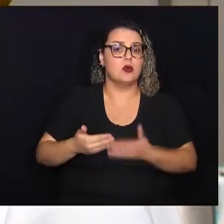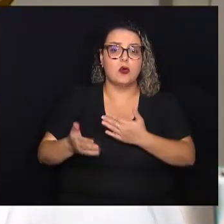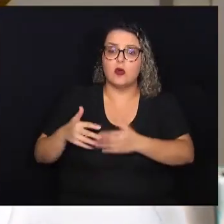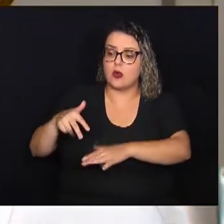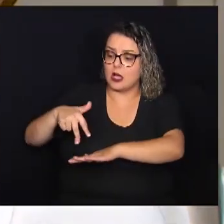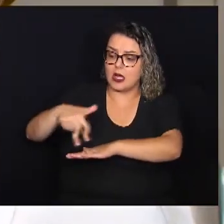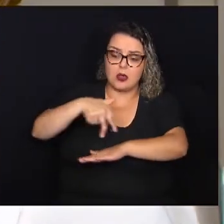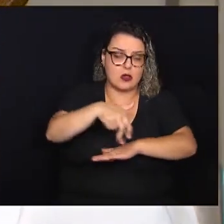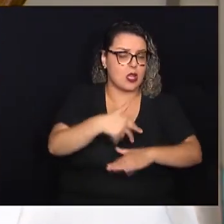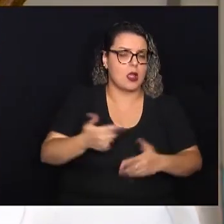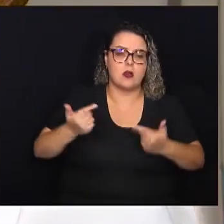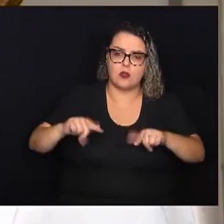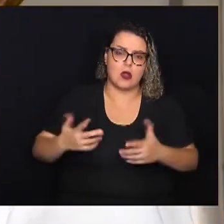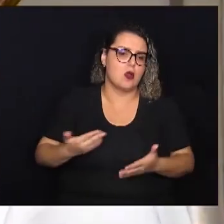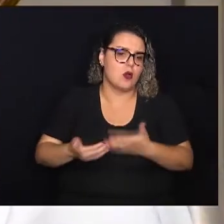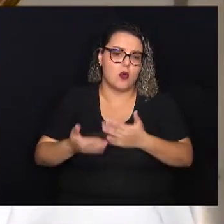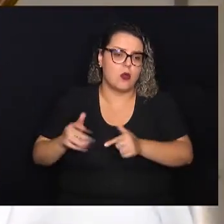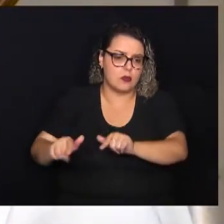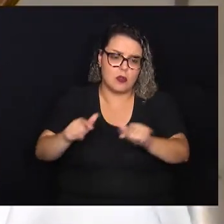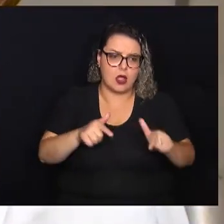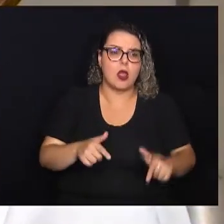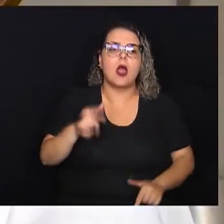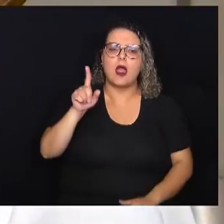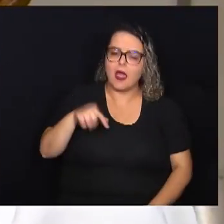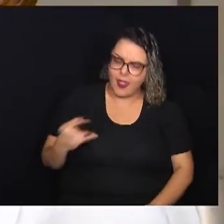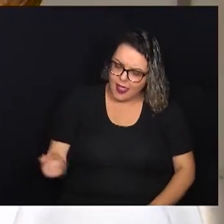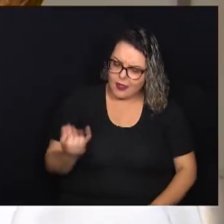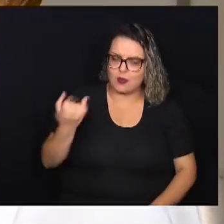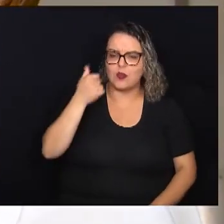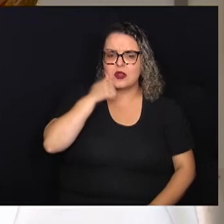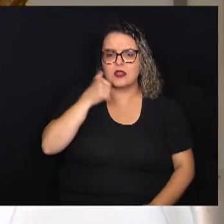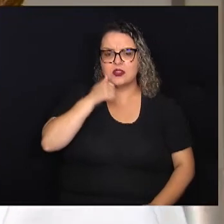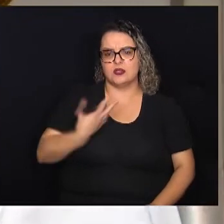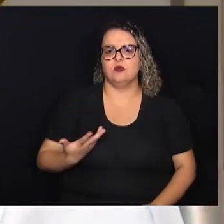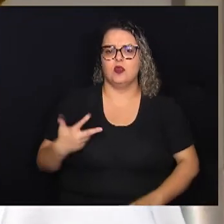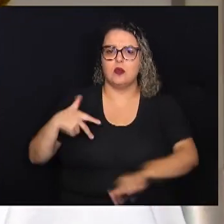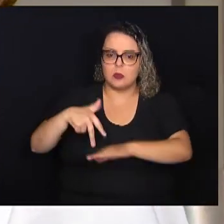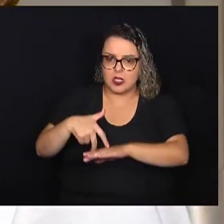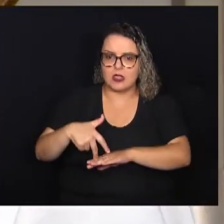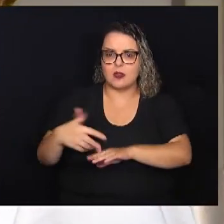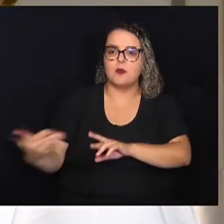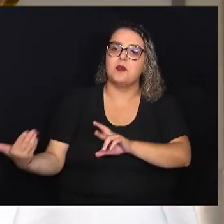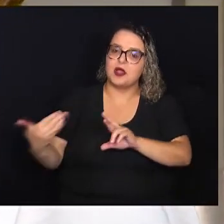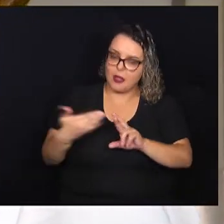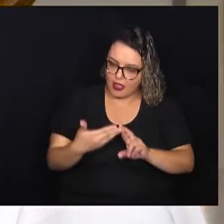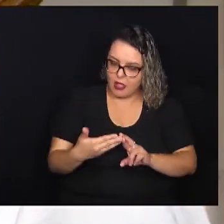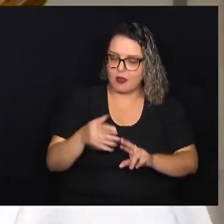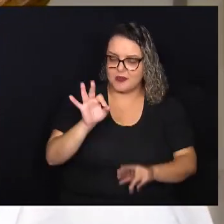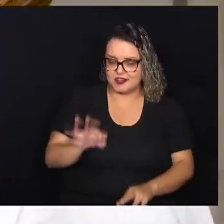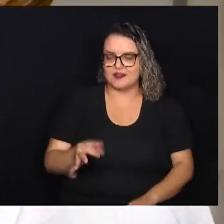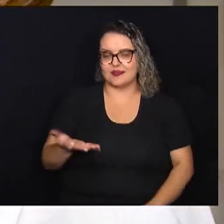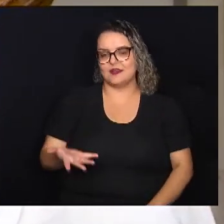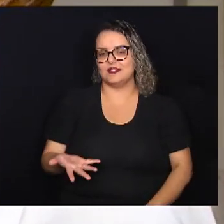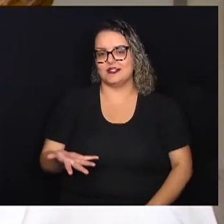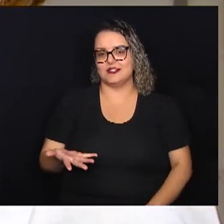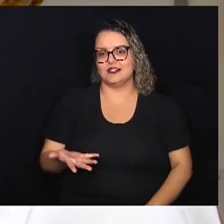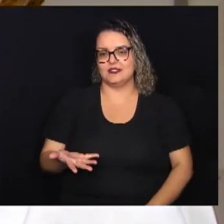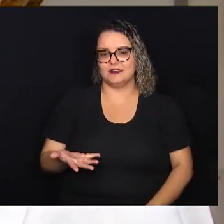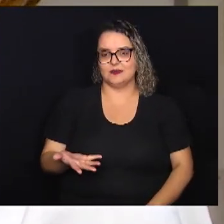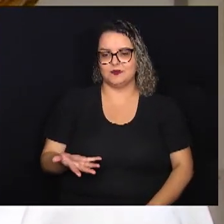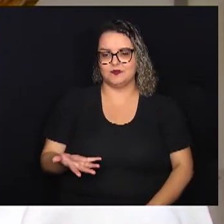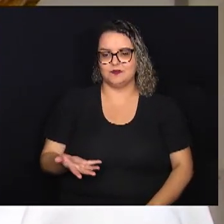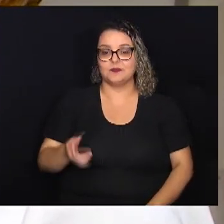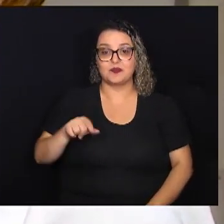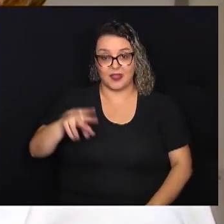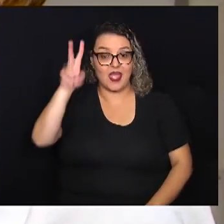Então, acho muito importante a mulher ocupar esses espaços também na política pela representatividade. Então, é